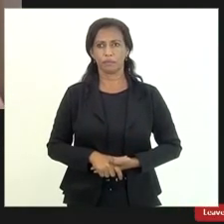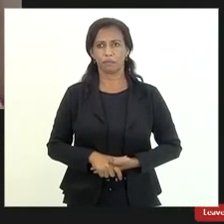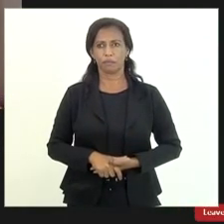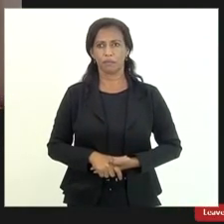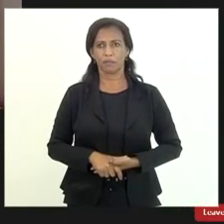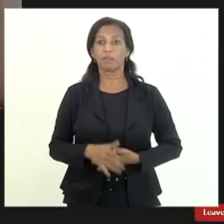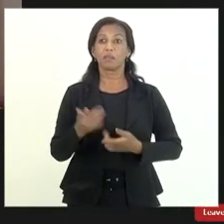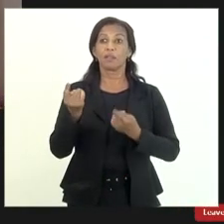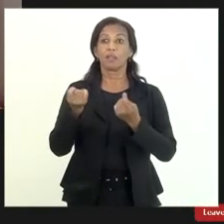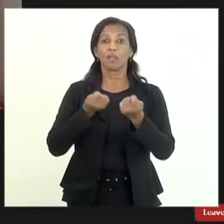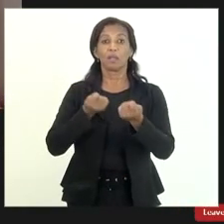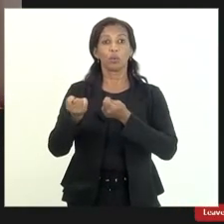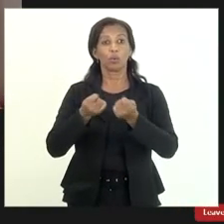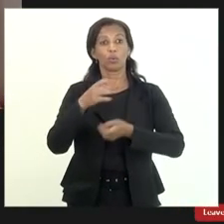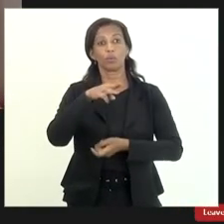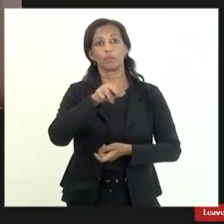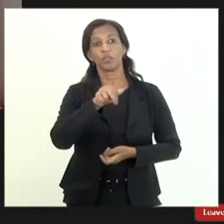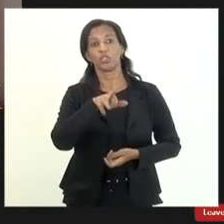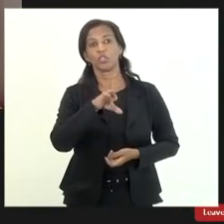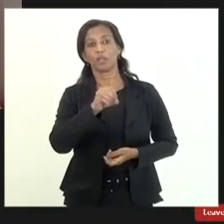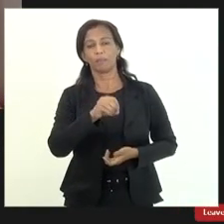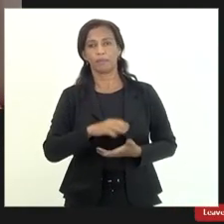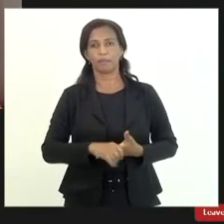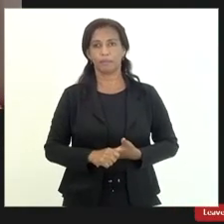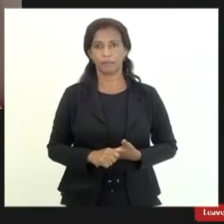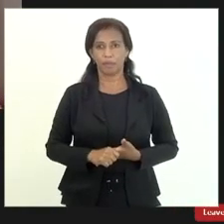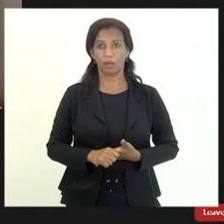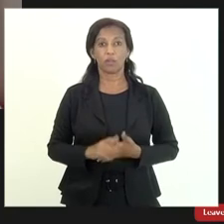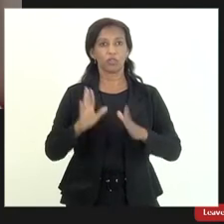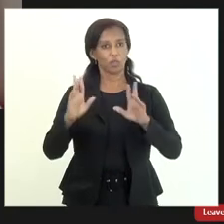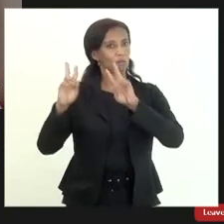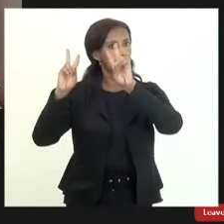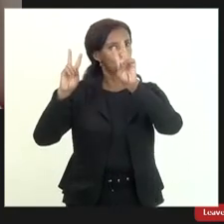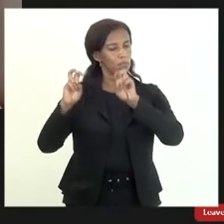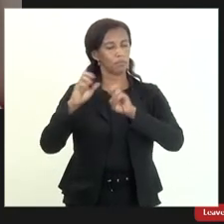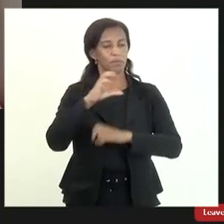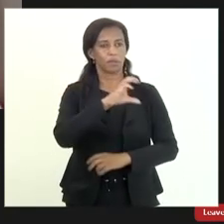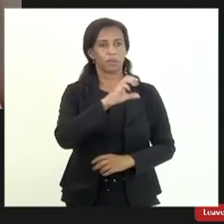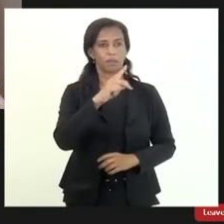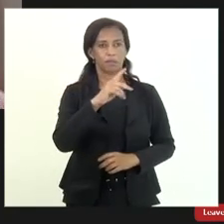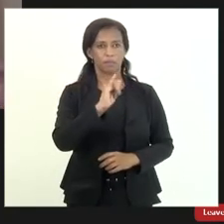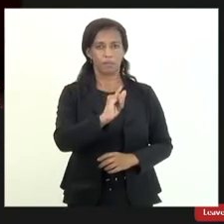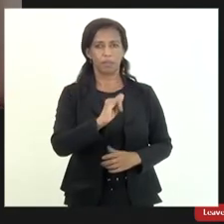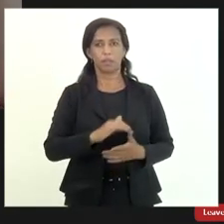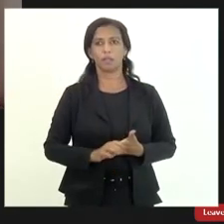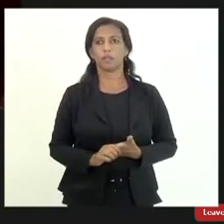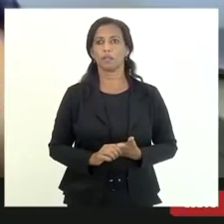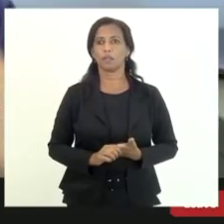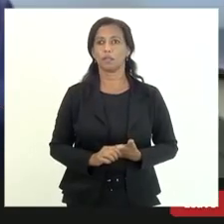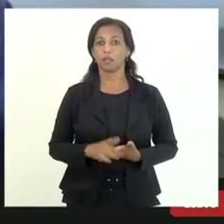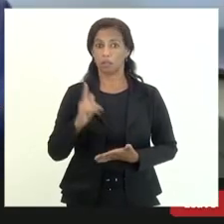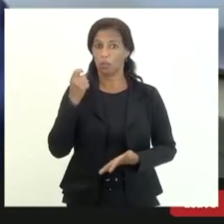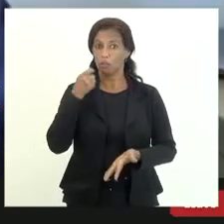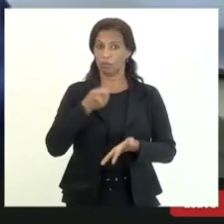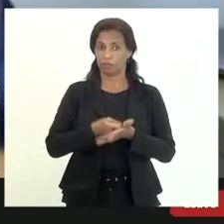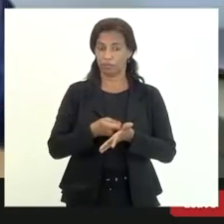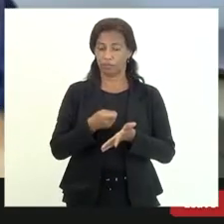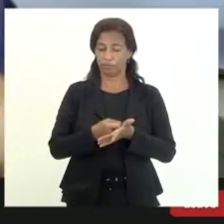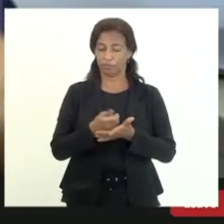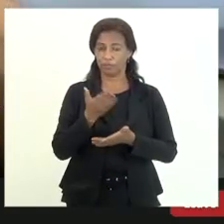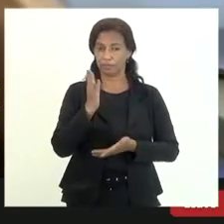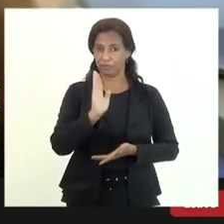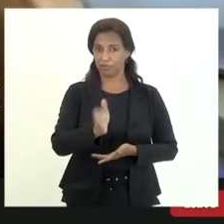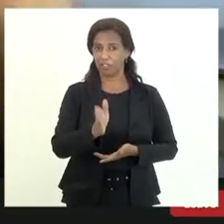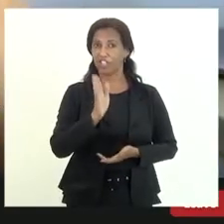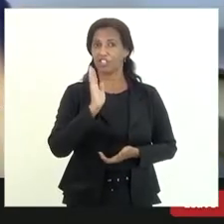economista mauro esse tema está sendo tratado na CPI não para tributação e garanto a você que